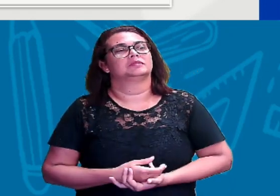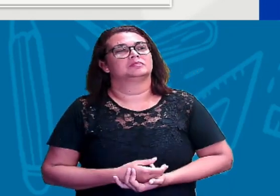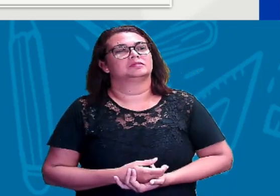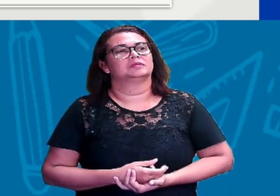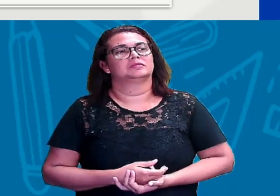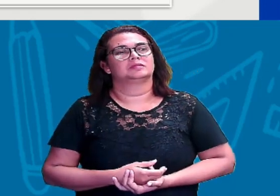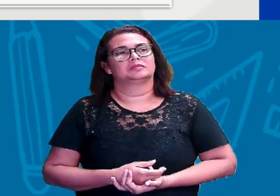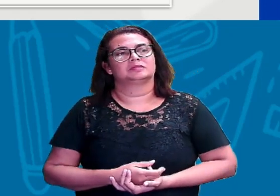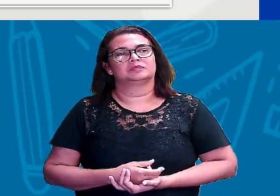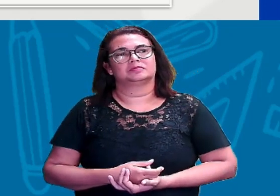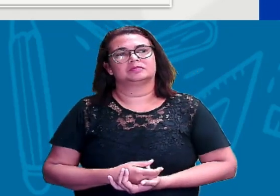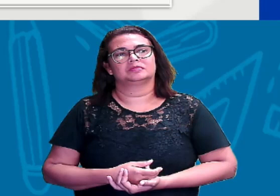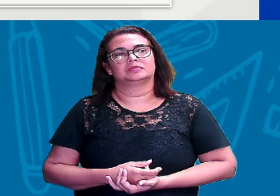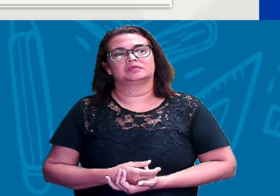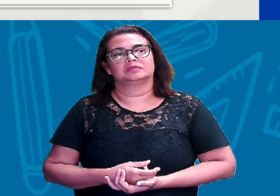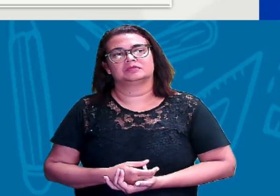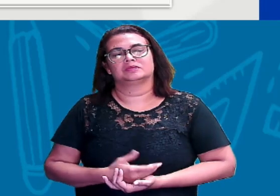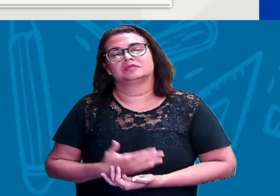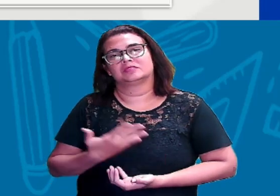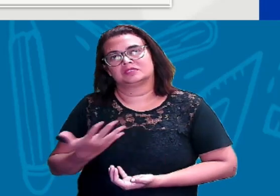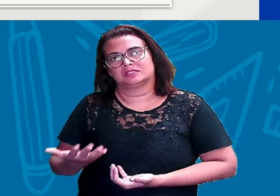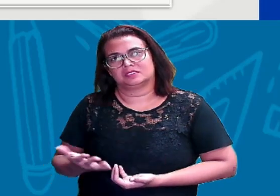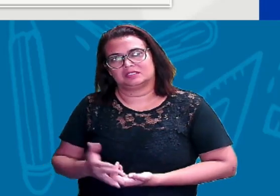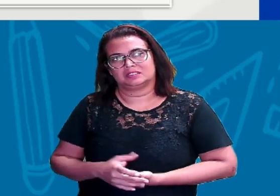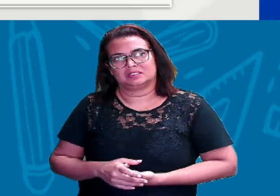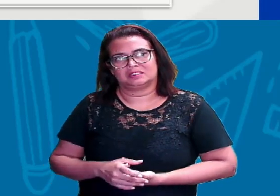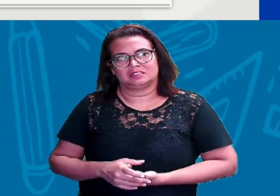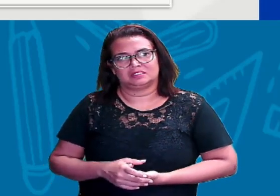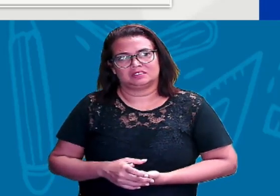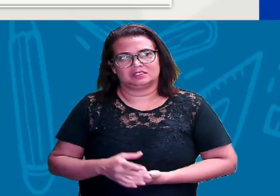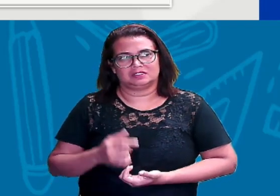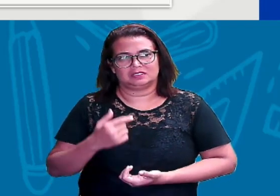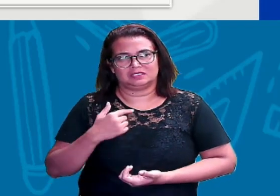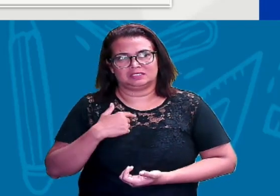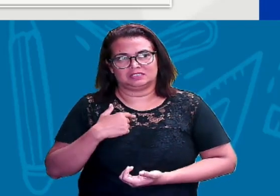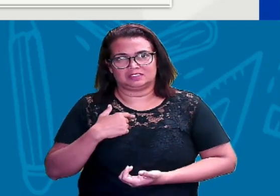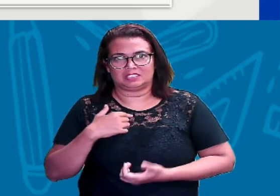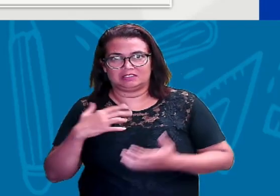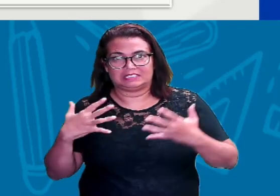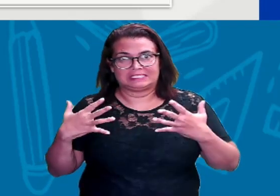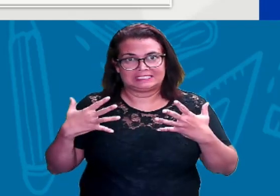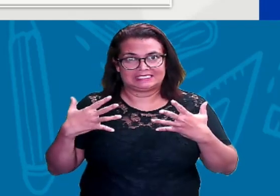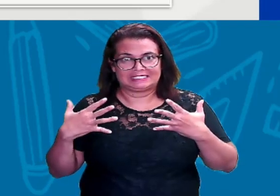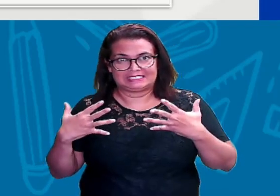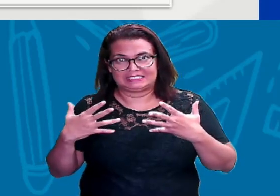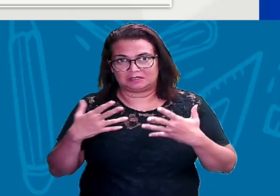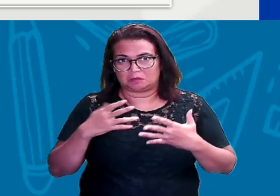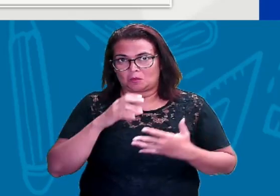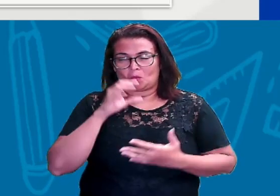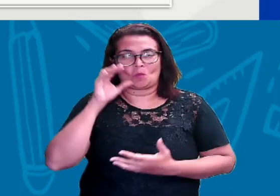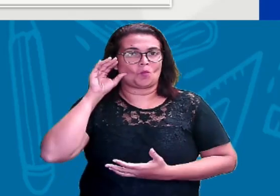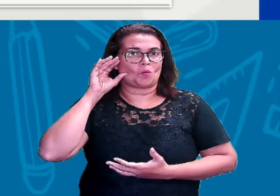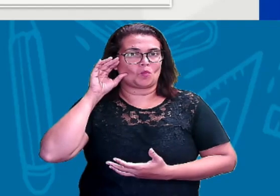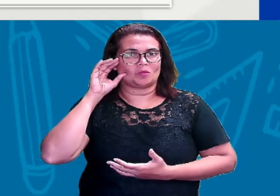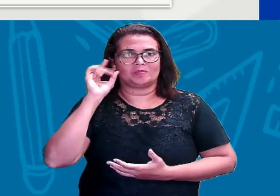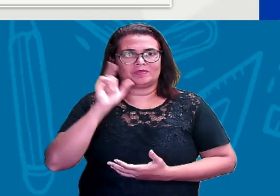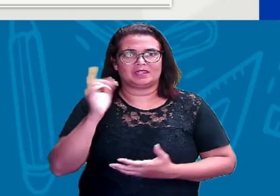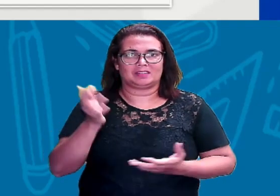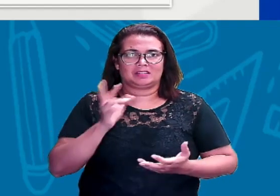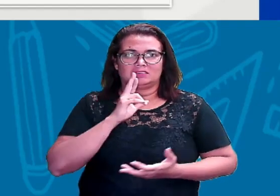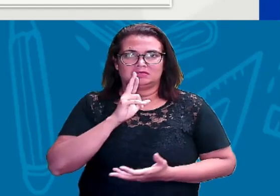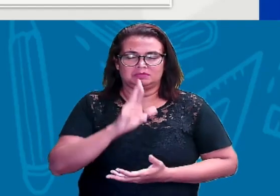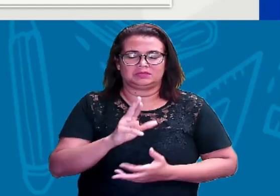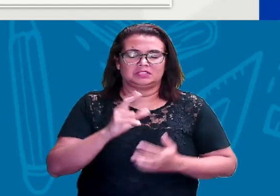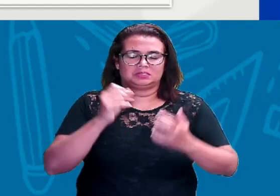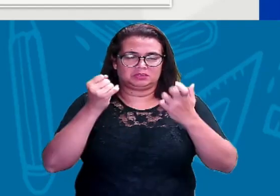Certinho? Então, como eu sempre faço, eu não gosto de ficar fazendo suspenso, né? A gente vai ver a resposta e explicar